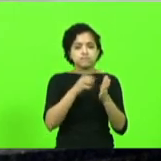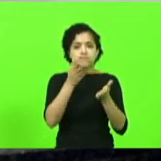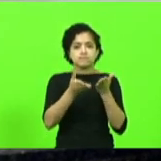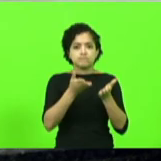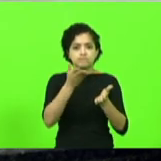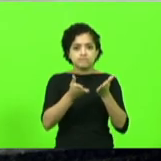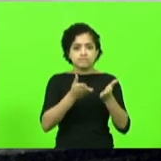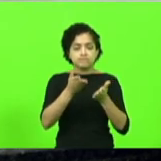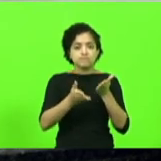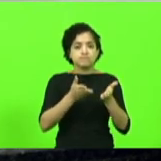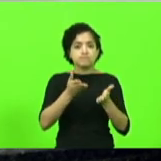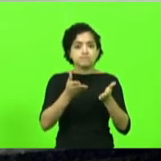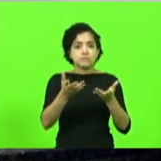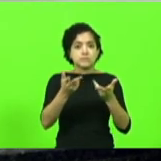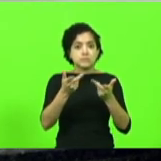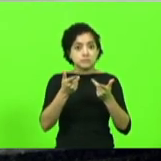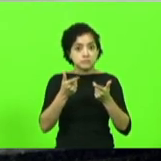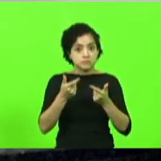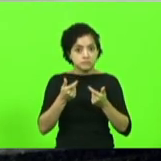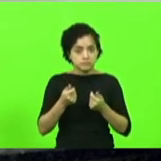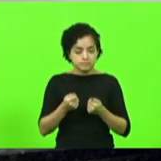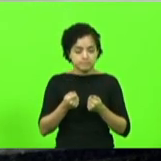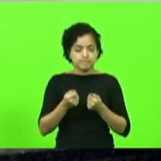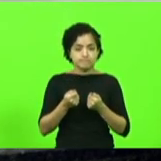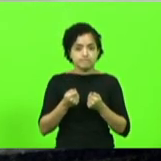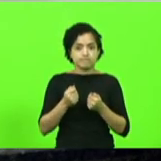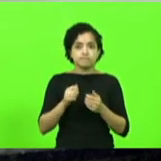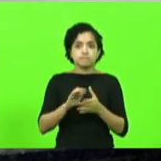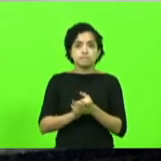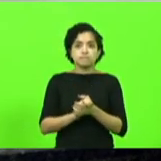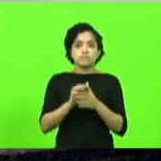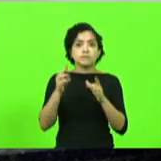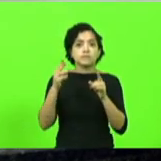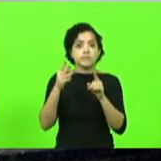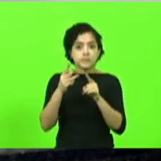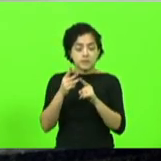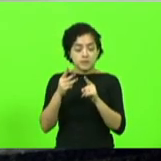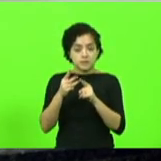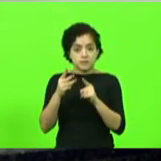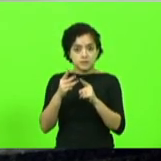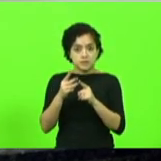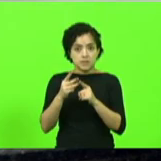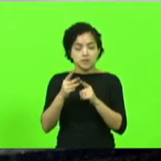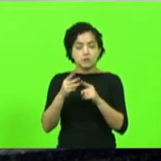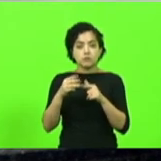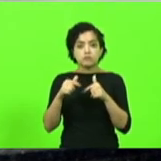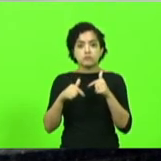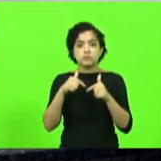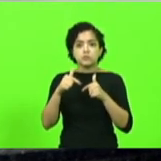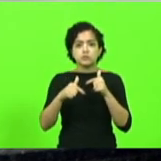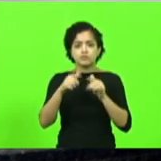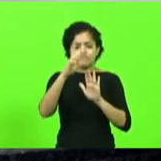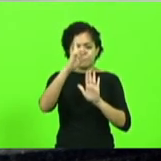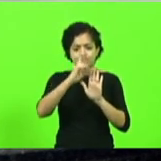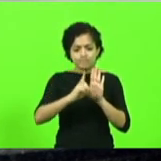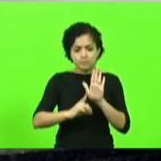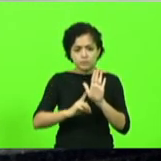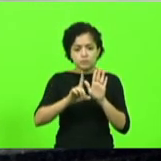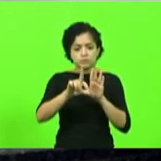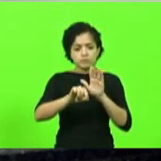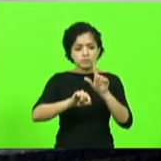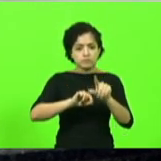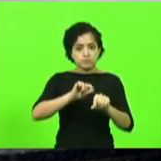qualidade e tempestividade. Terceiro, exercício do direito de escolha